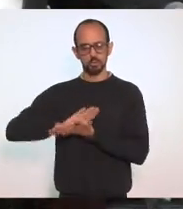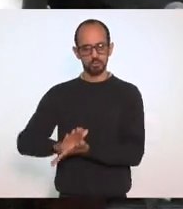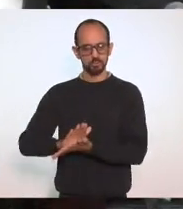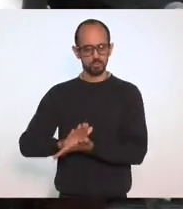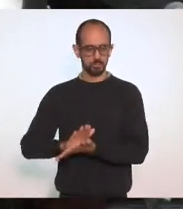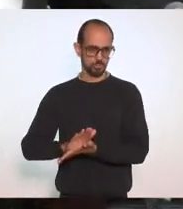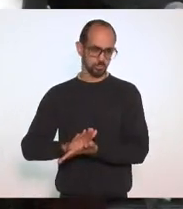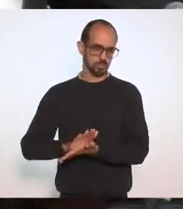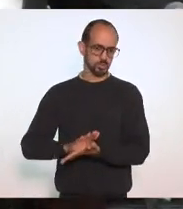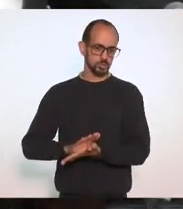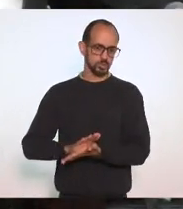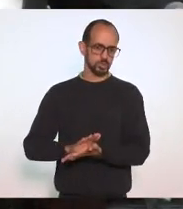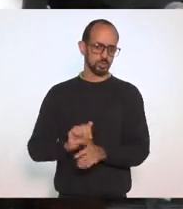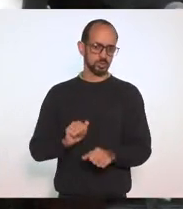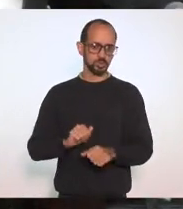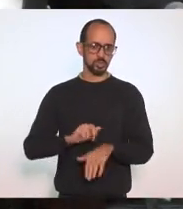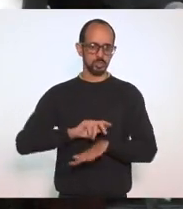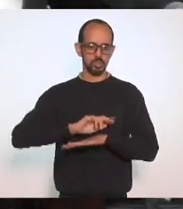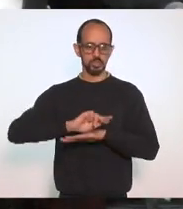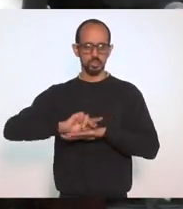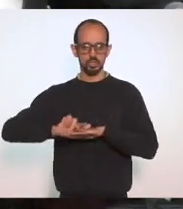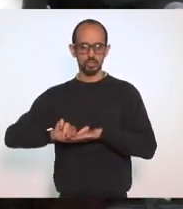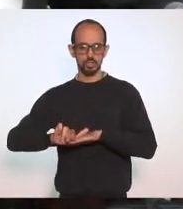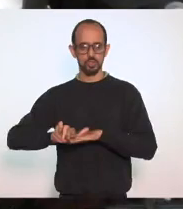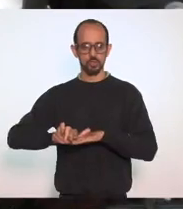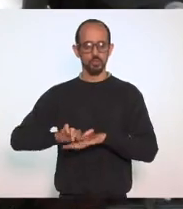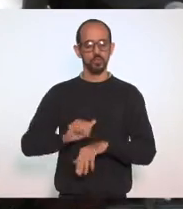estatísticos pelo Instituto de Segurança